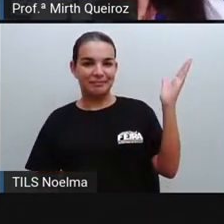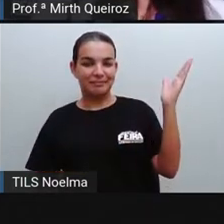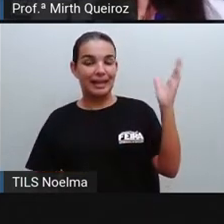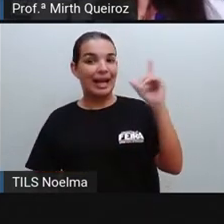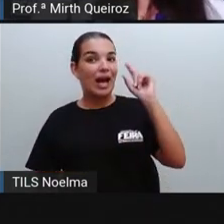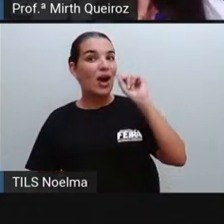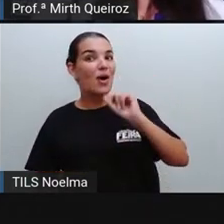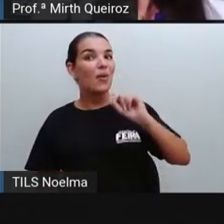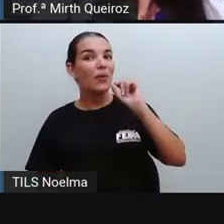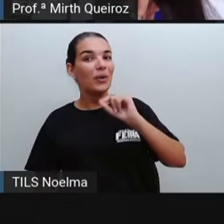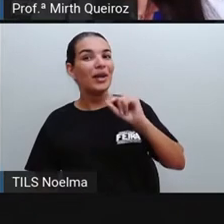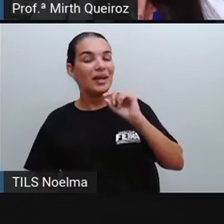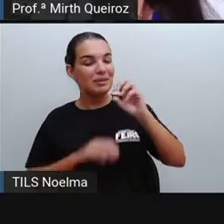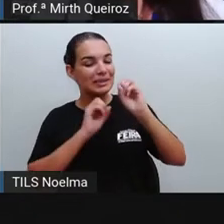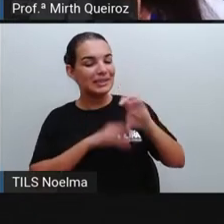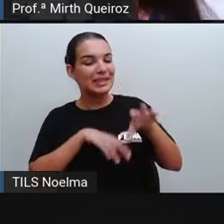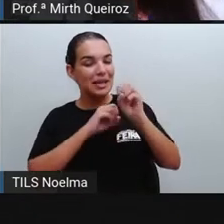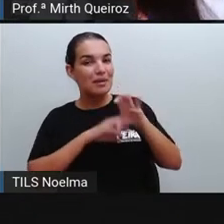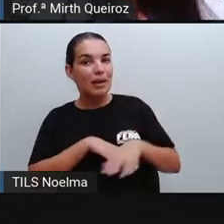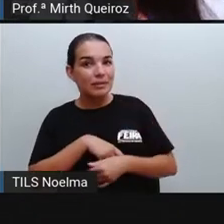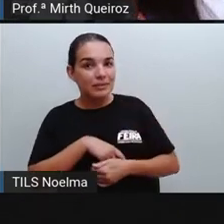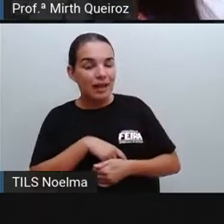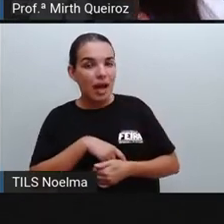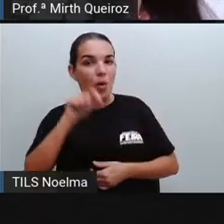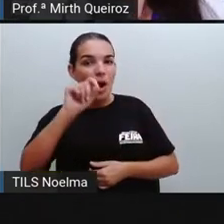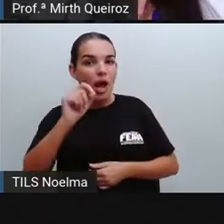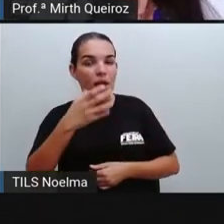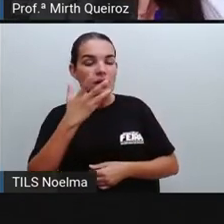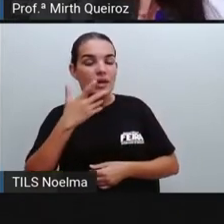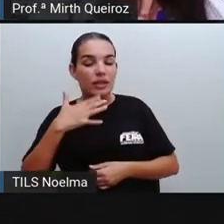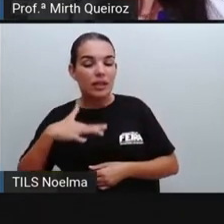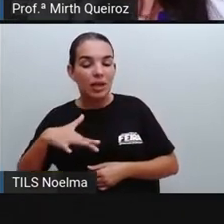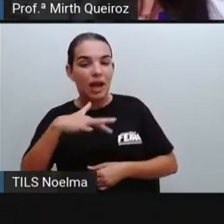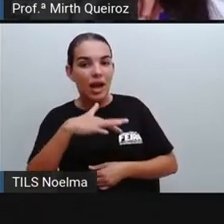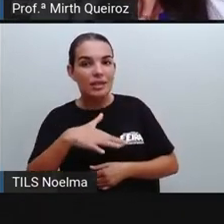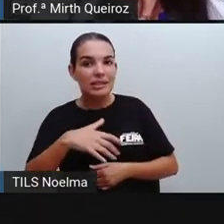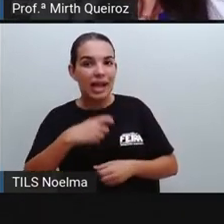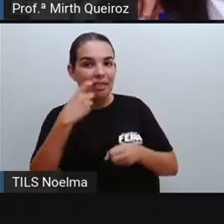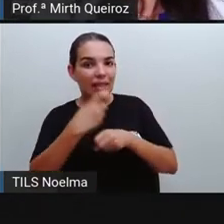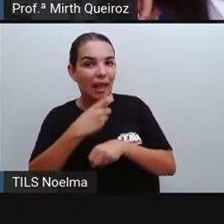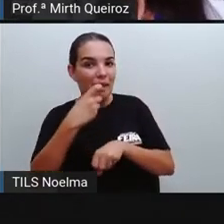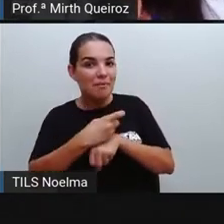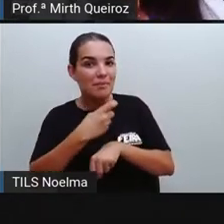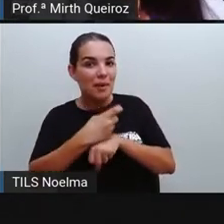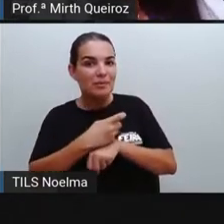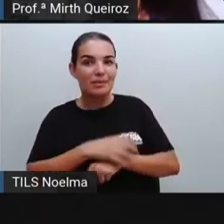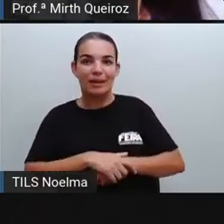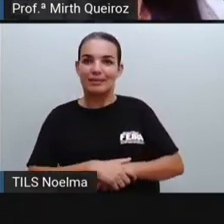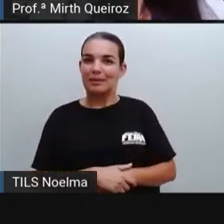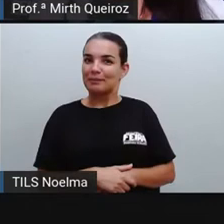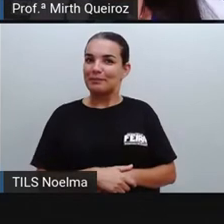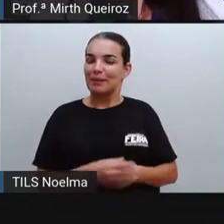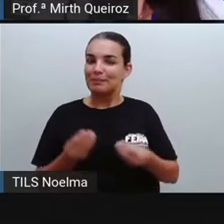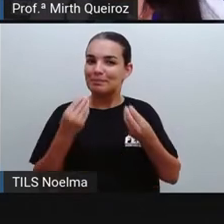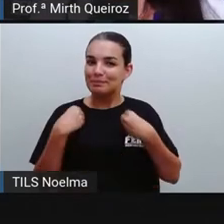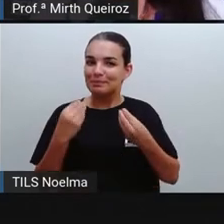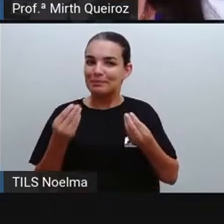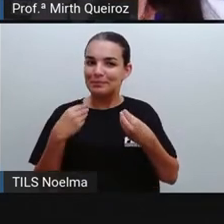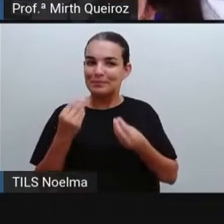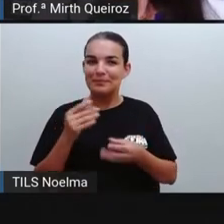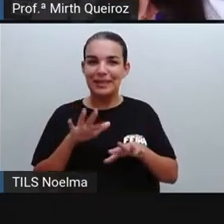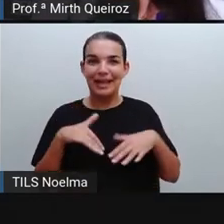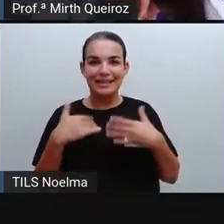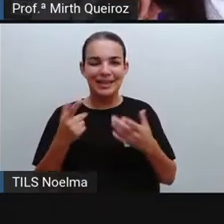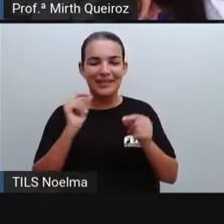tarefa dele é levar para a mata as crianças teimosas, né? Então, de